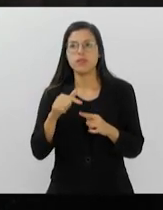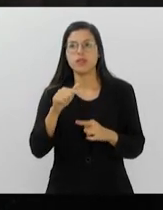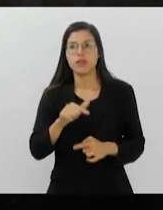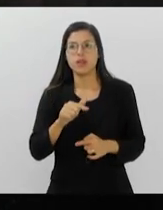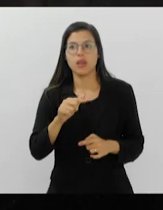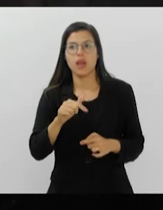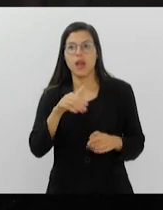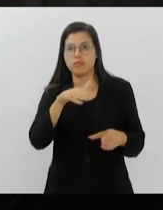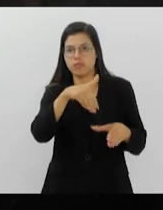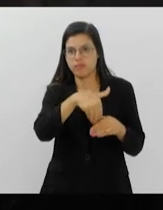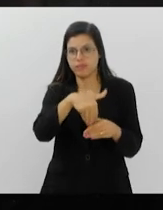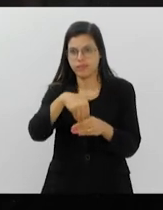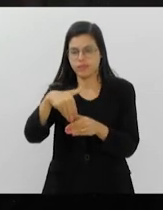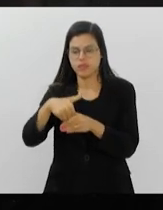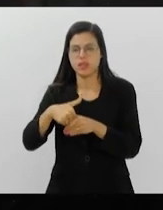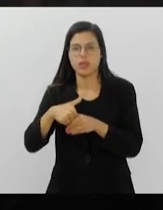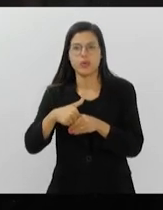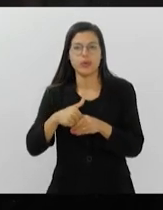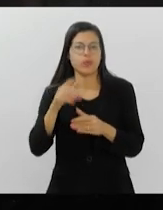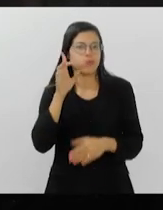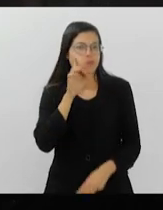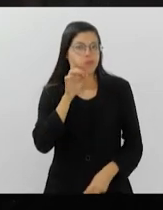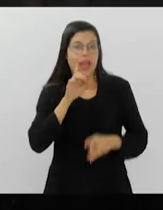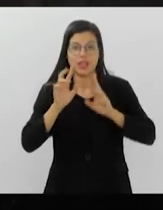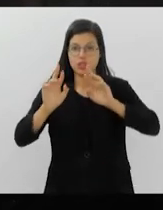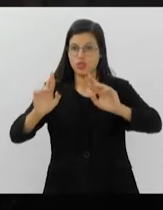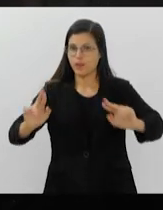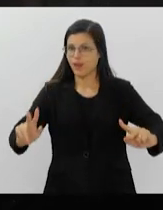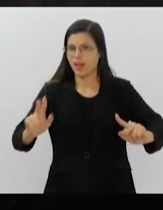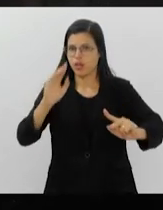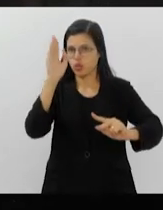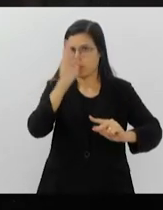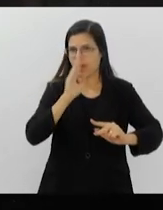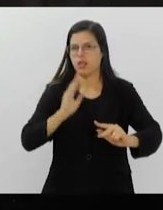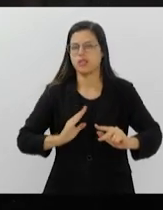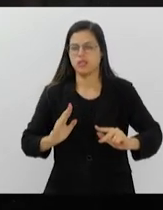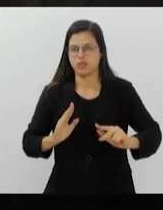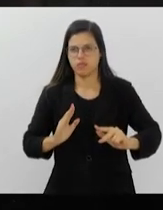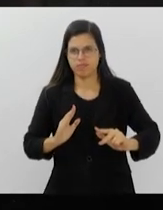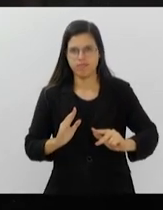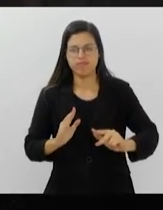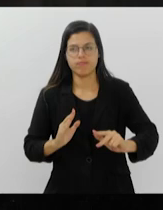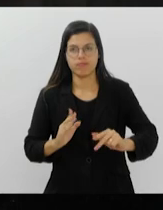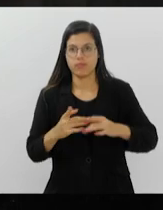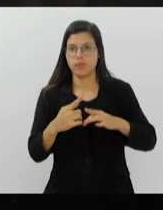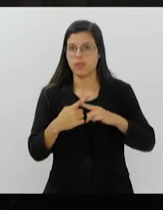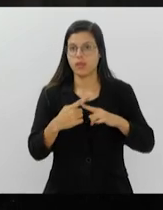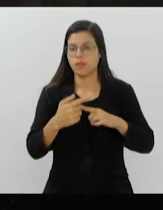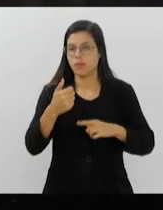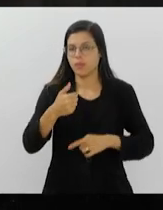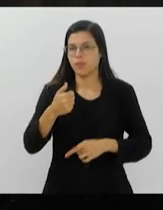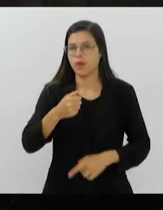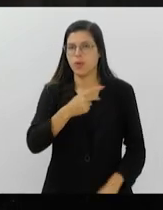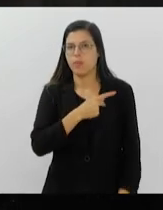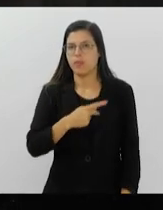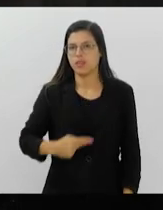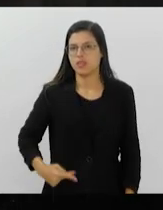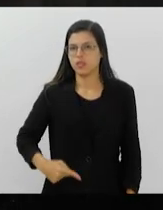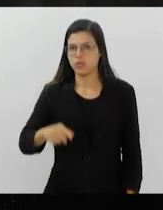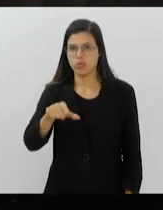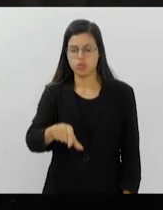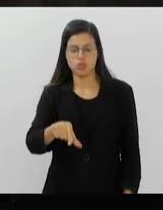eleição diferente da eleição brasileira. Porque, primeiro, o presidente escolhido,